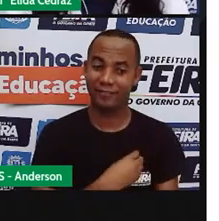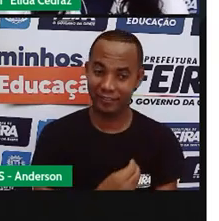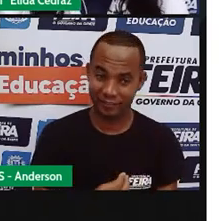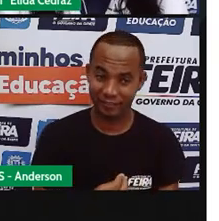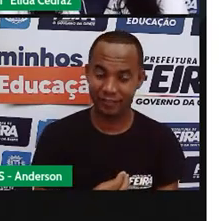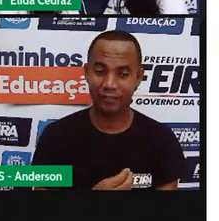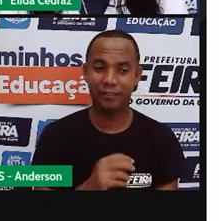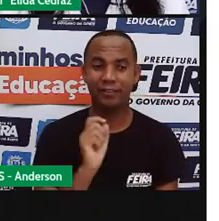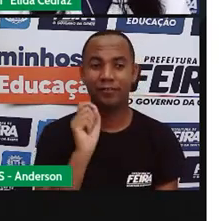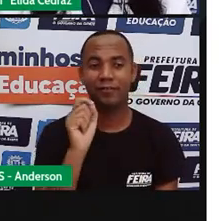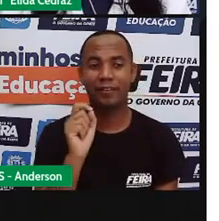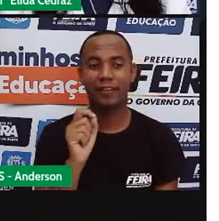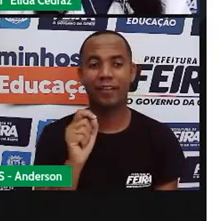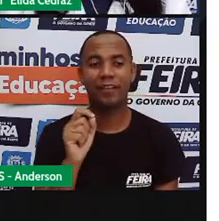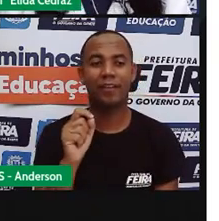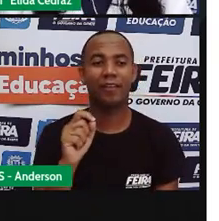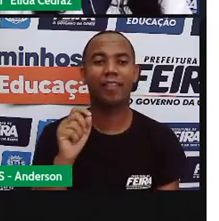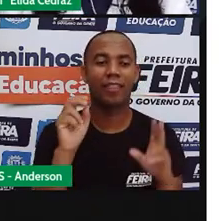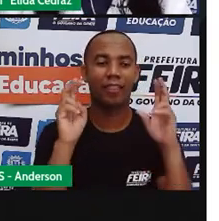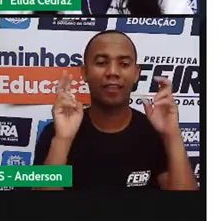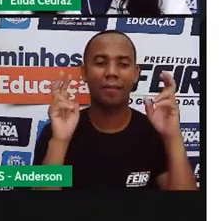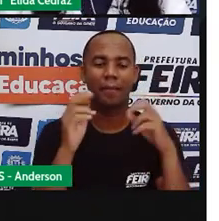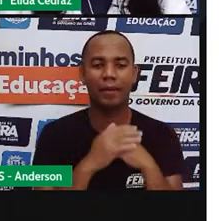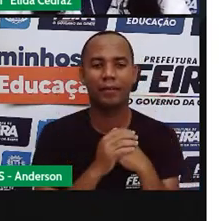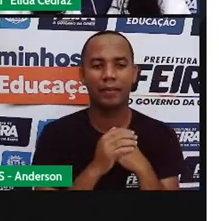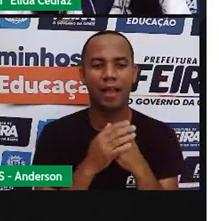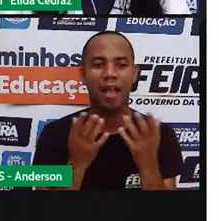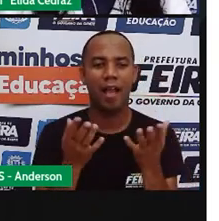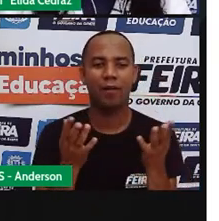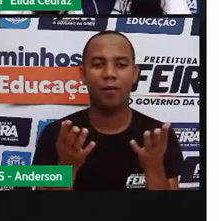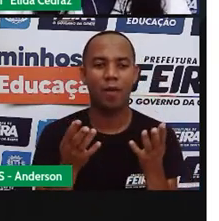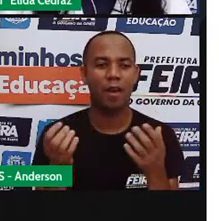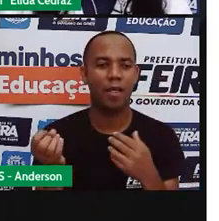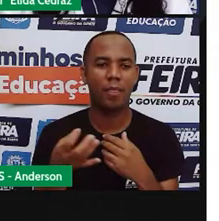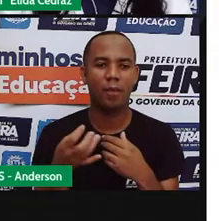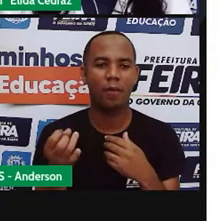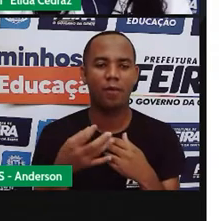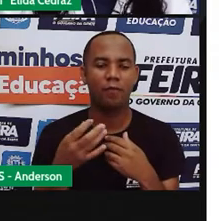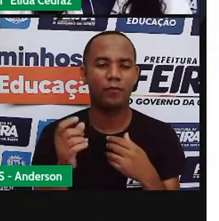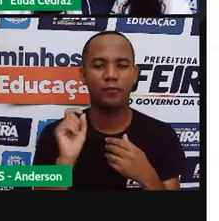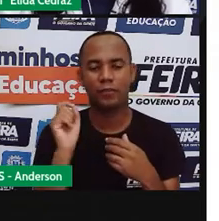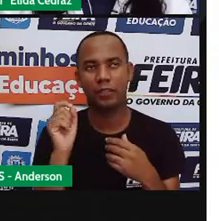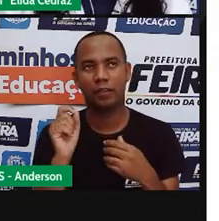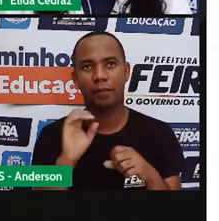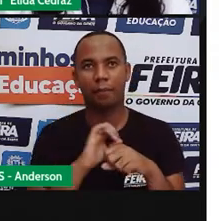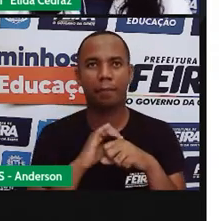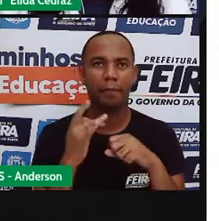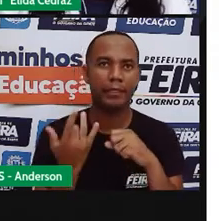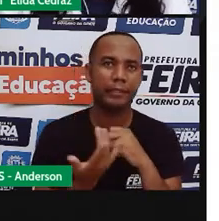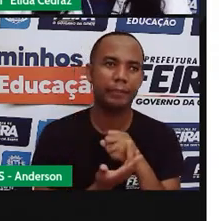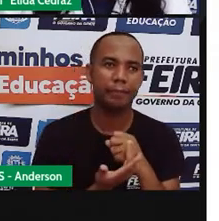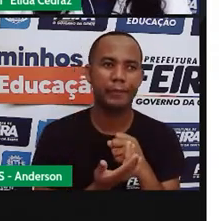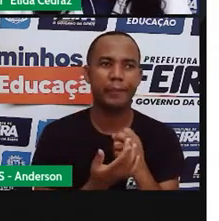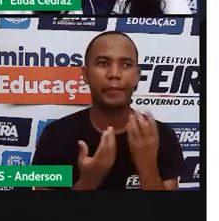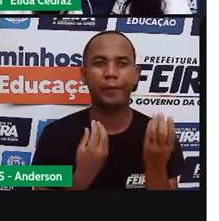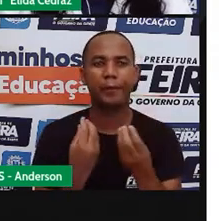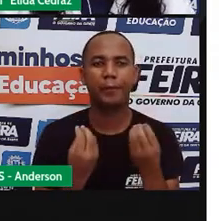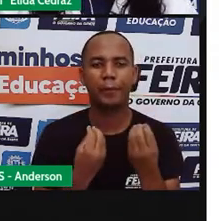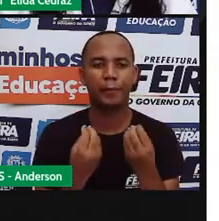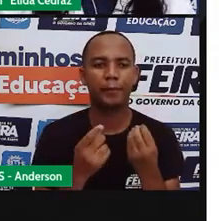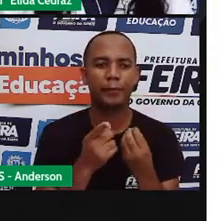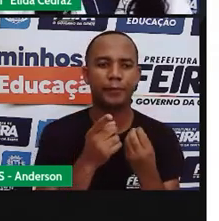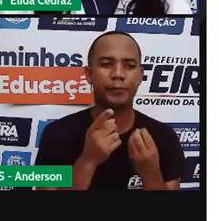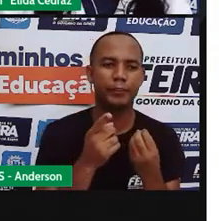gente? esse meme é agora da pandemia o que foi que a pandemia tirou da gente